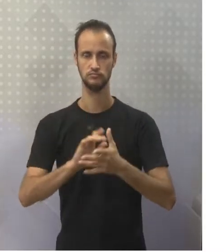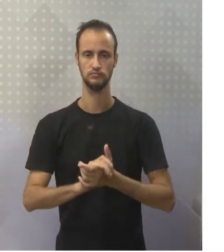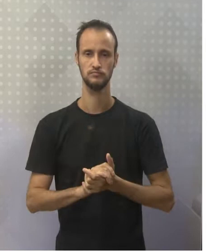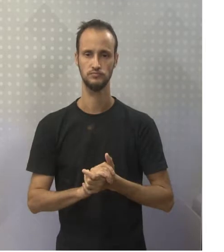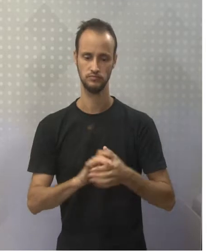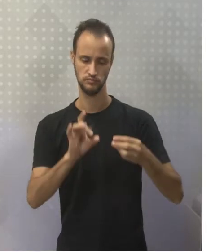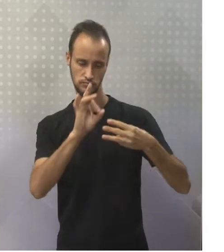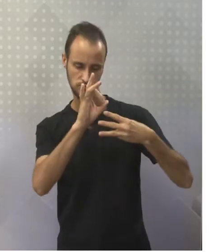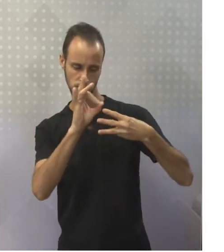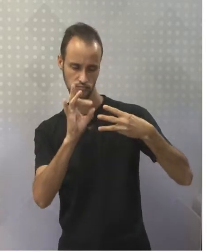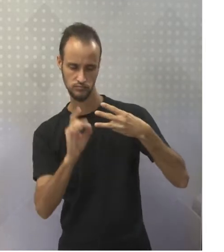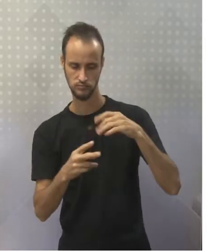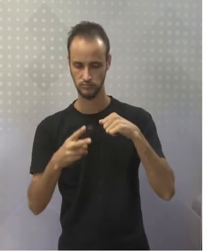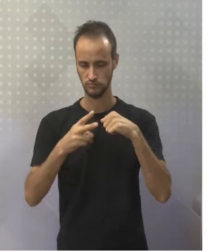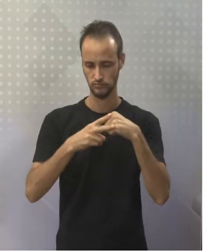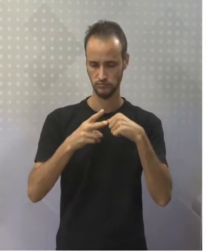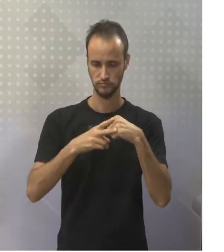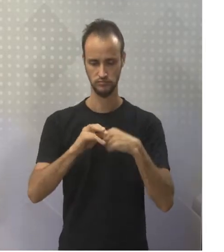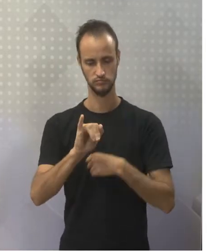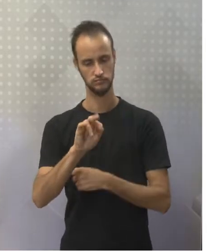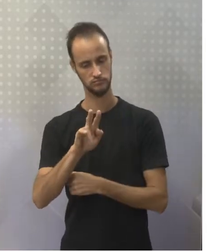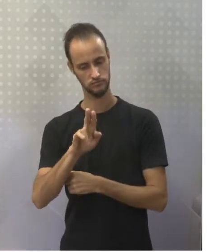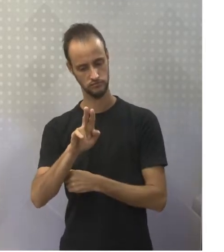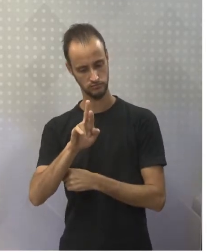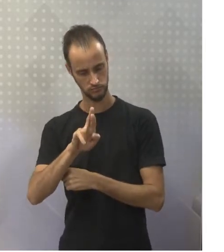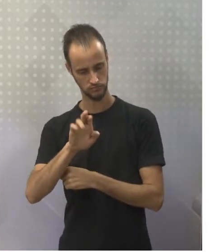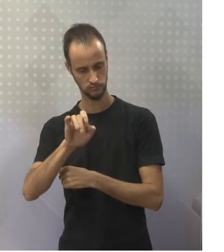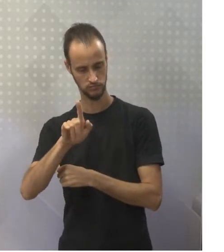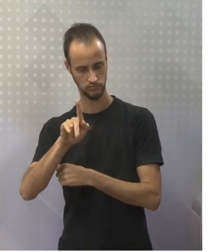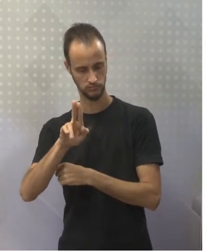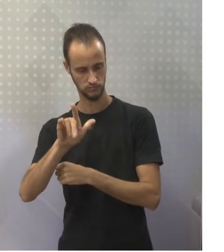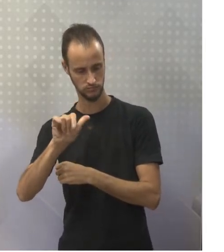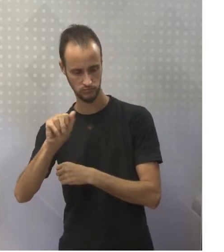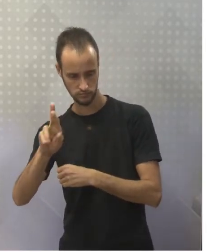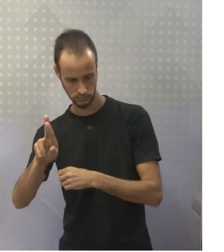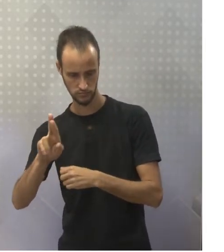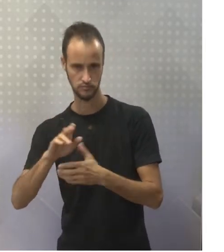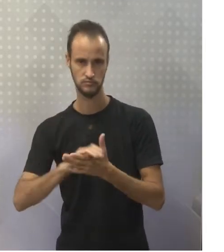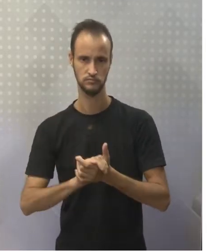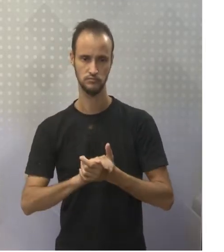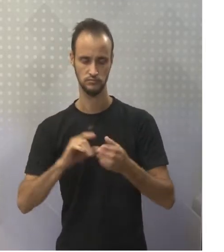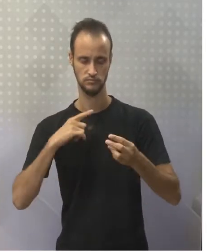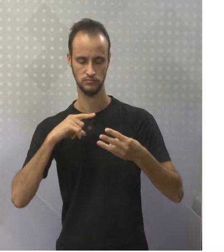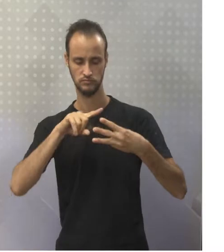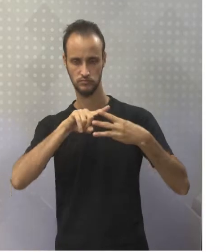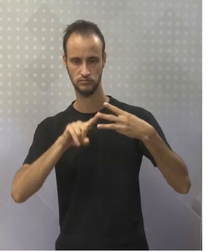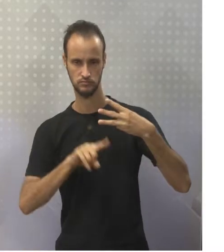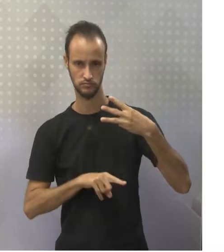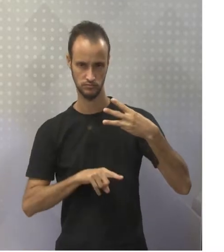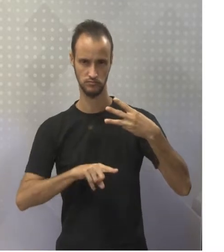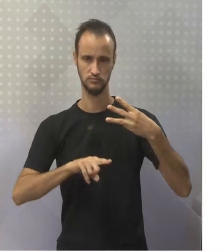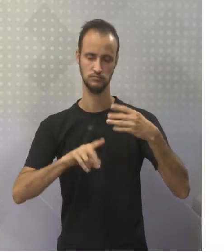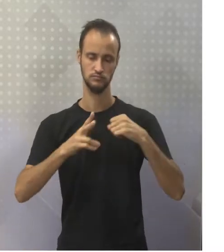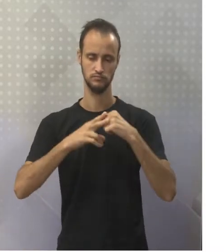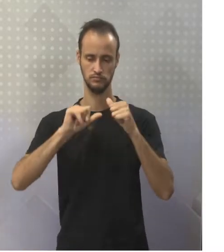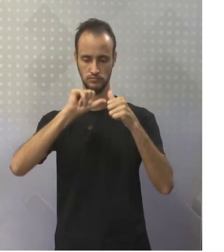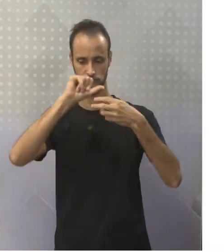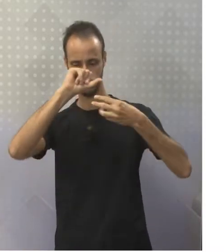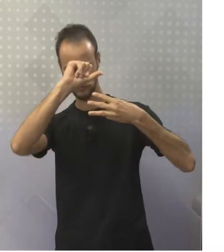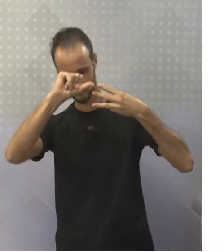classificação de verbos irregulares, eu diria que ele é um verbo triforme. Porque ele tem três faces diferentes. Ok?